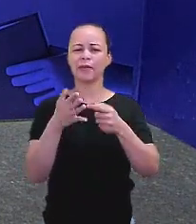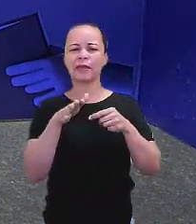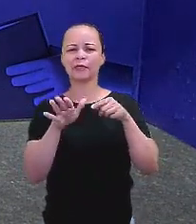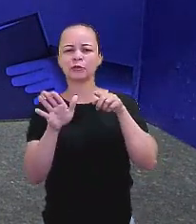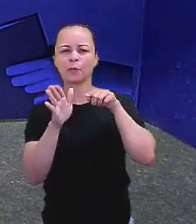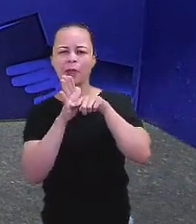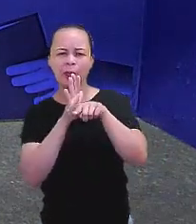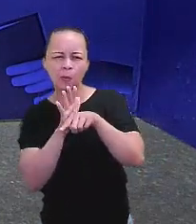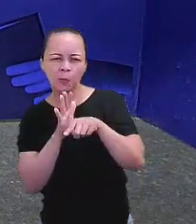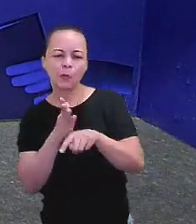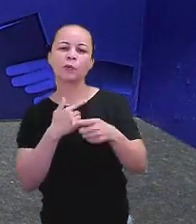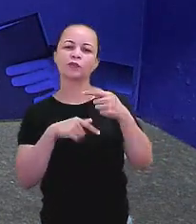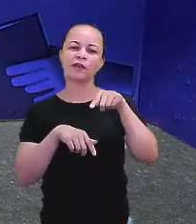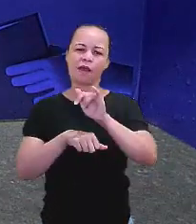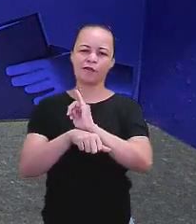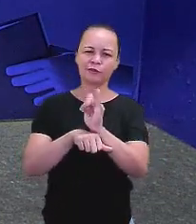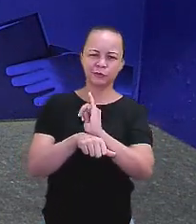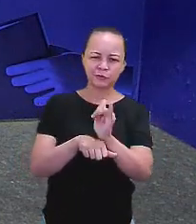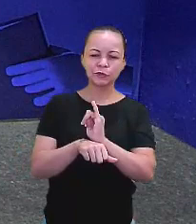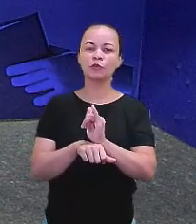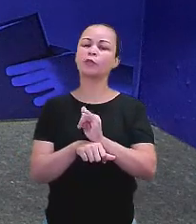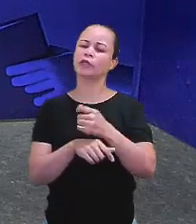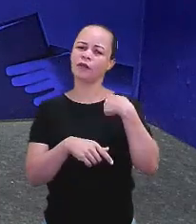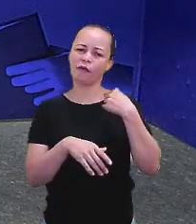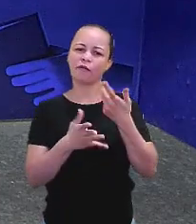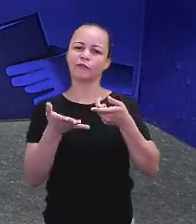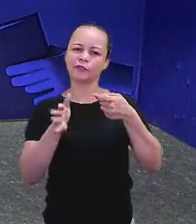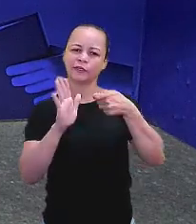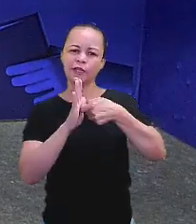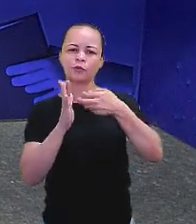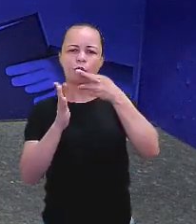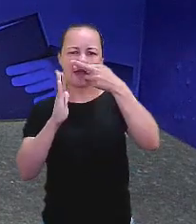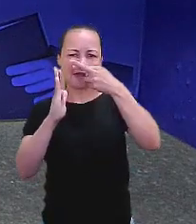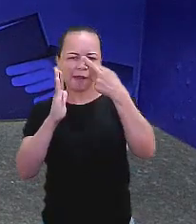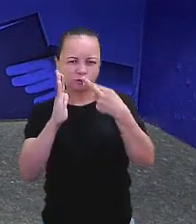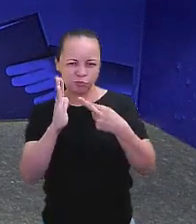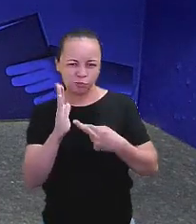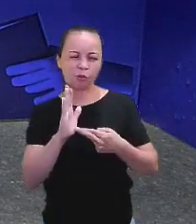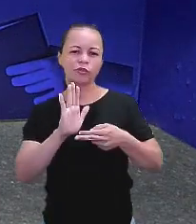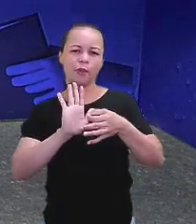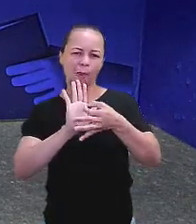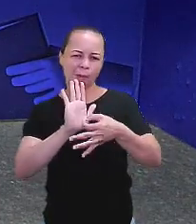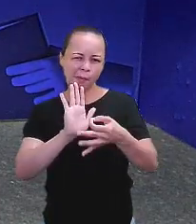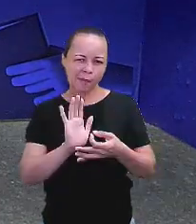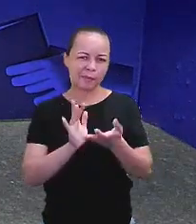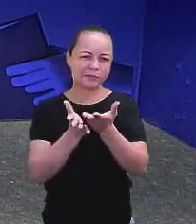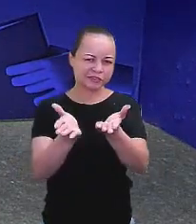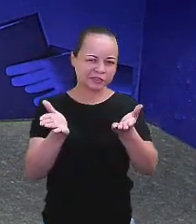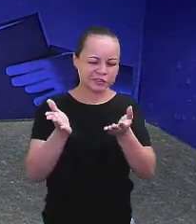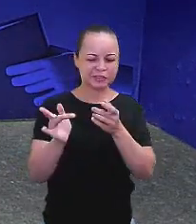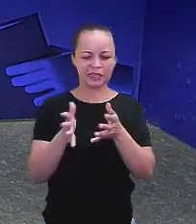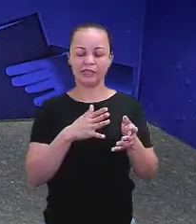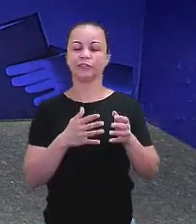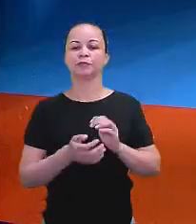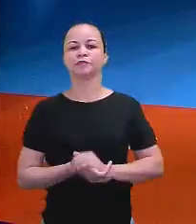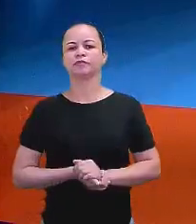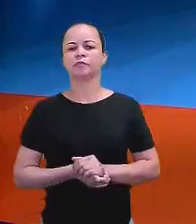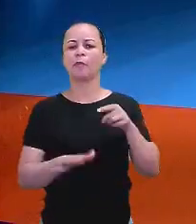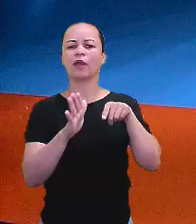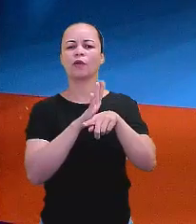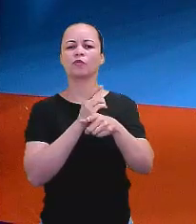no YouTube, tá? Eu tô tentando responder de acordo com a nossa questão temporal. Deixa fazer uma pergunta pra vocês.